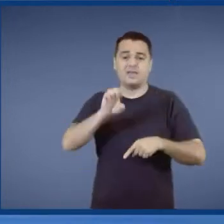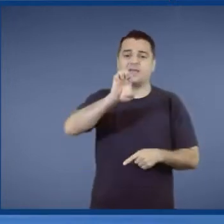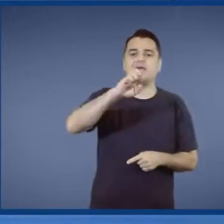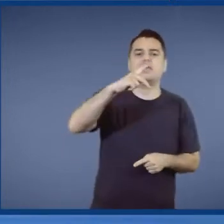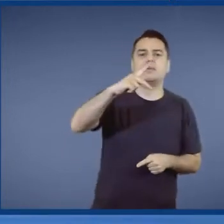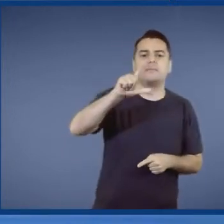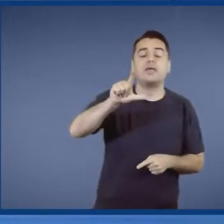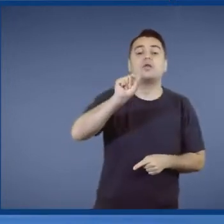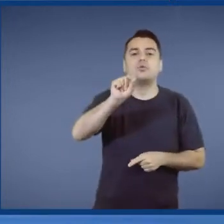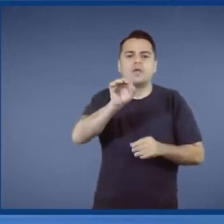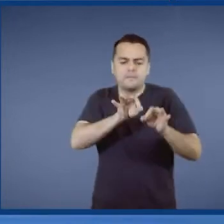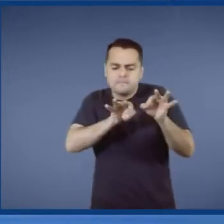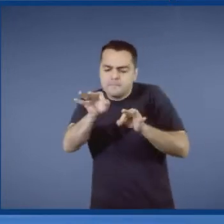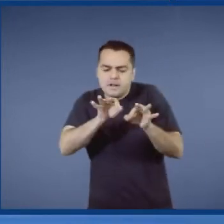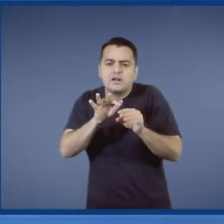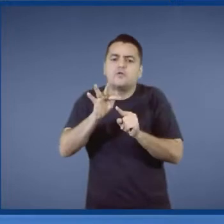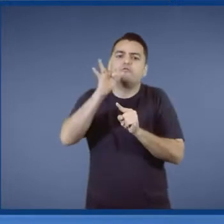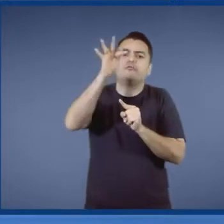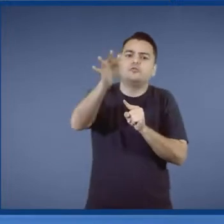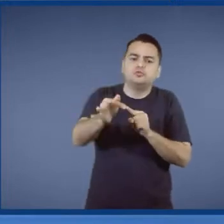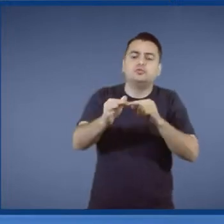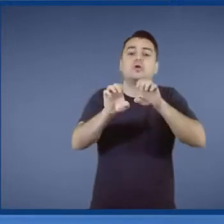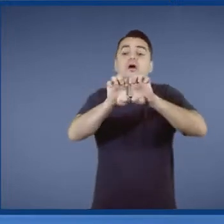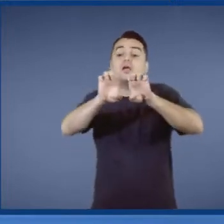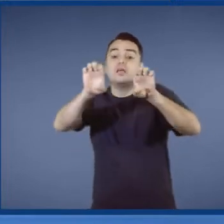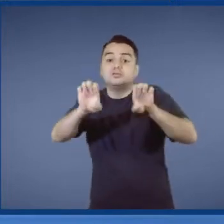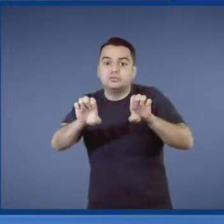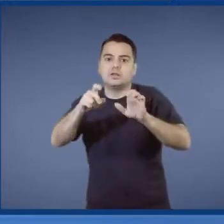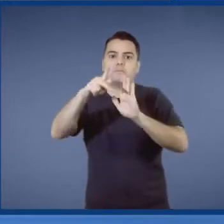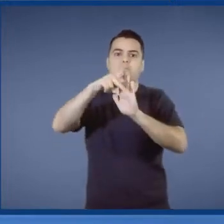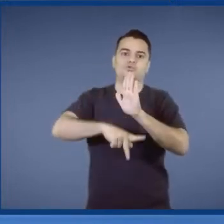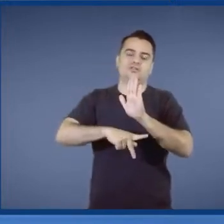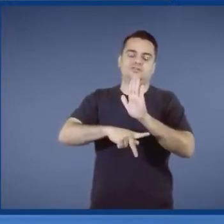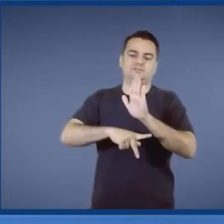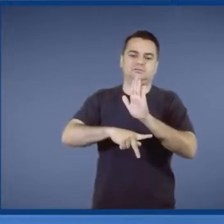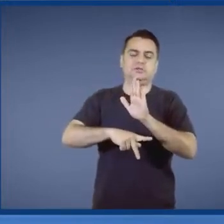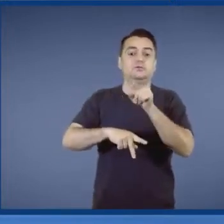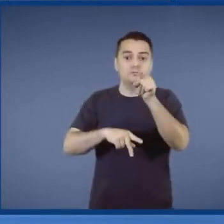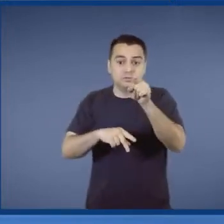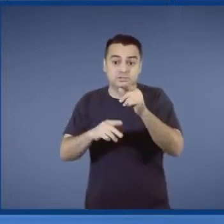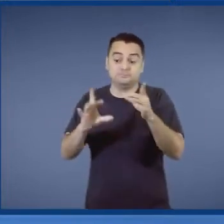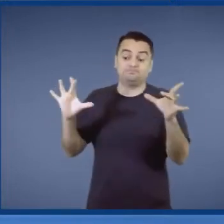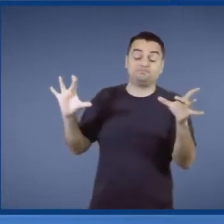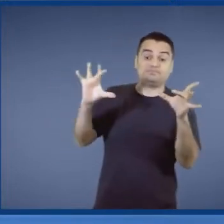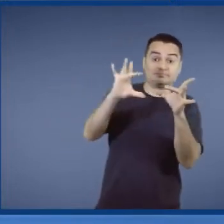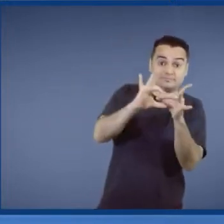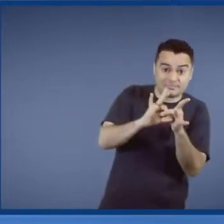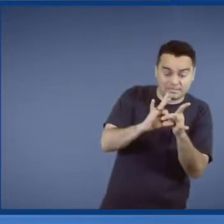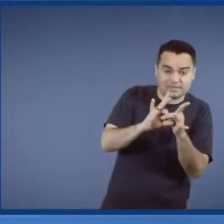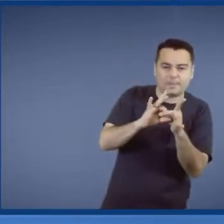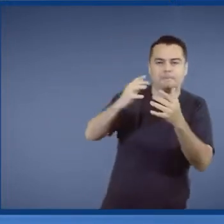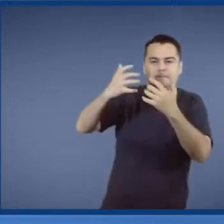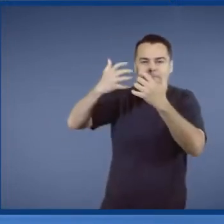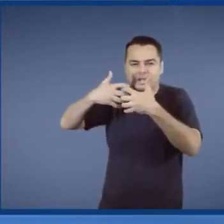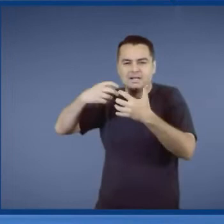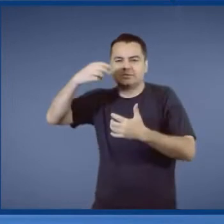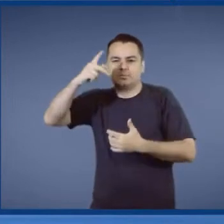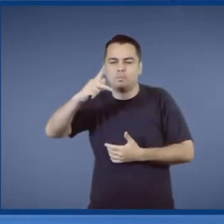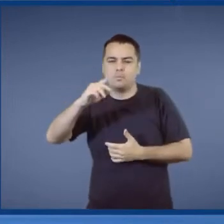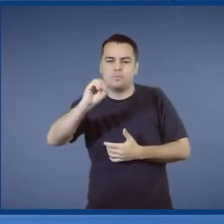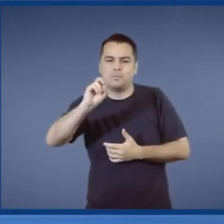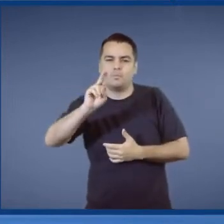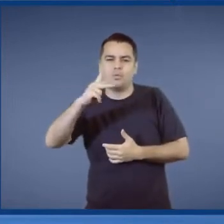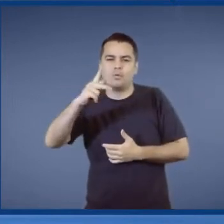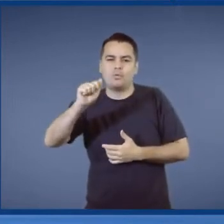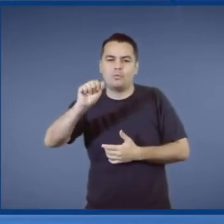planejamento de longo prazo e vai fazer a estruturação de projetos. Quando você alia mecanismo de poupança com estruturação de projetos, você desenvolve a